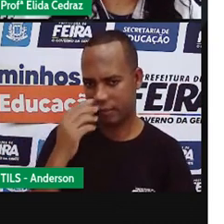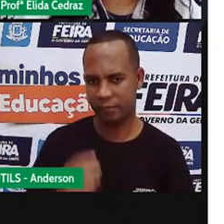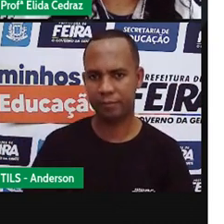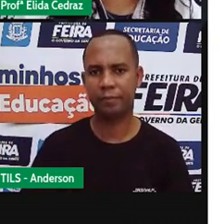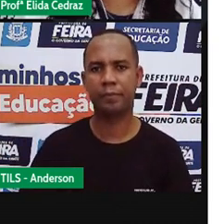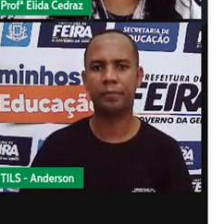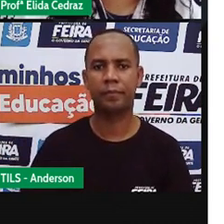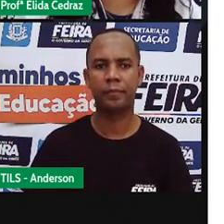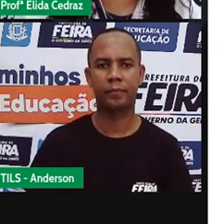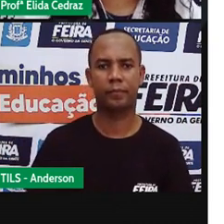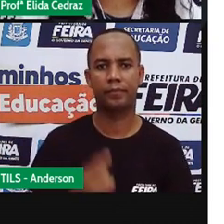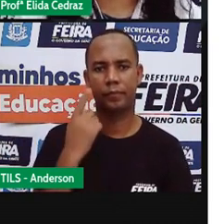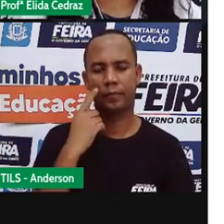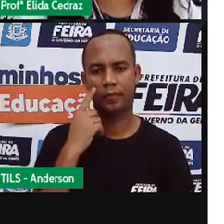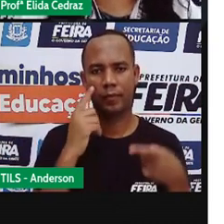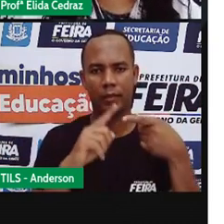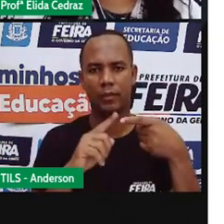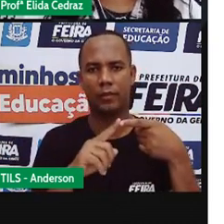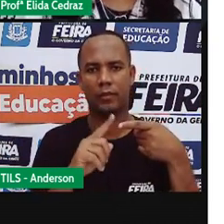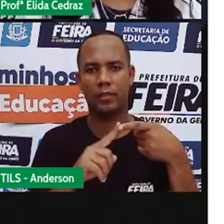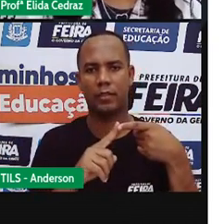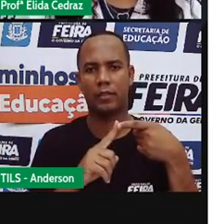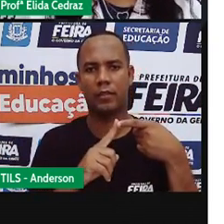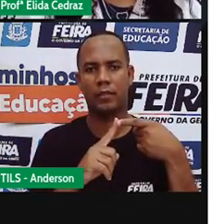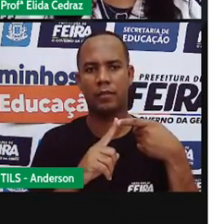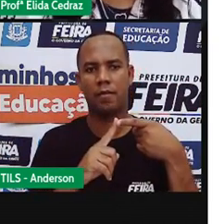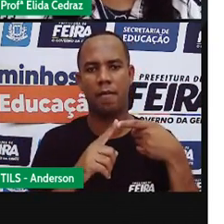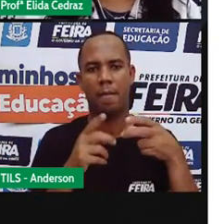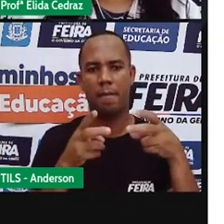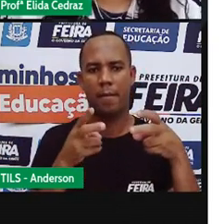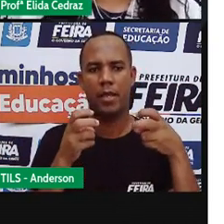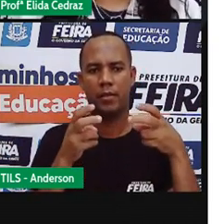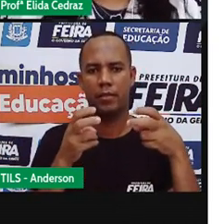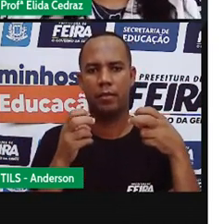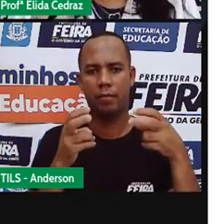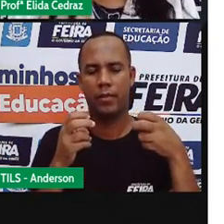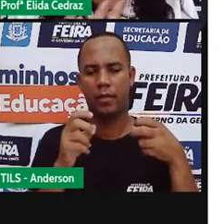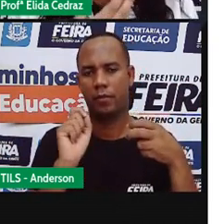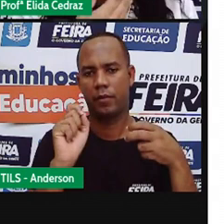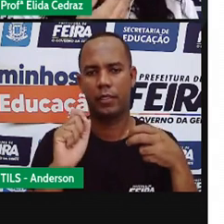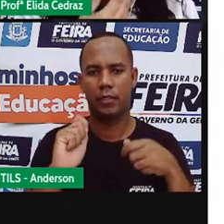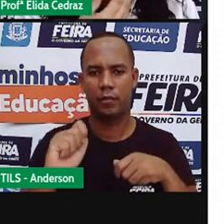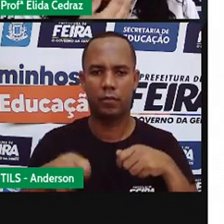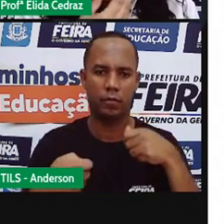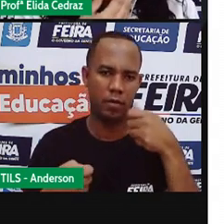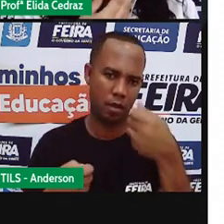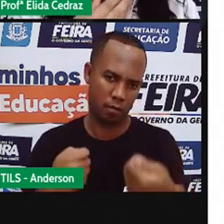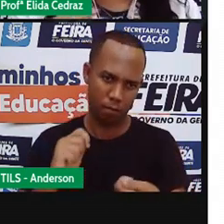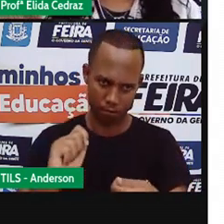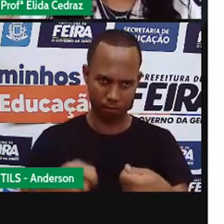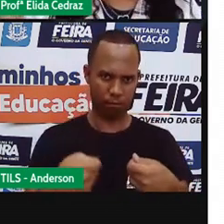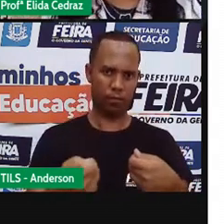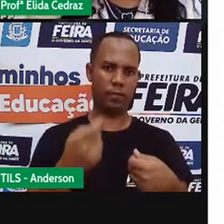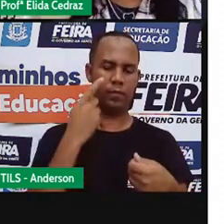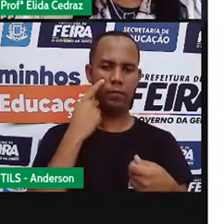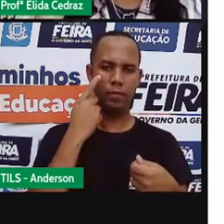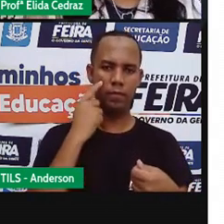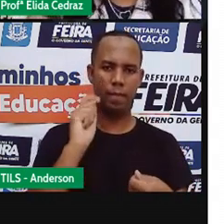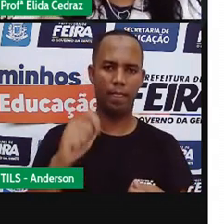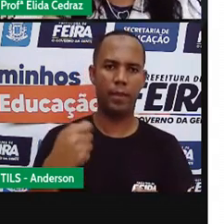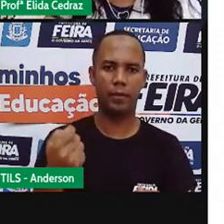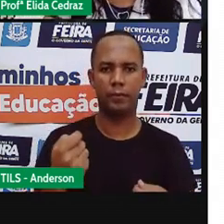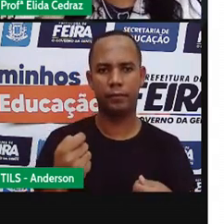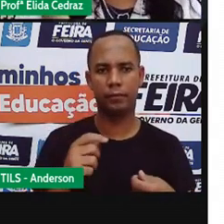Vamos de novo? Agora sim, você vai perceber na boca e no